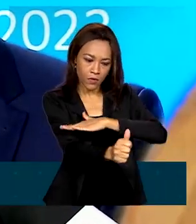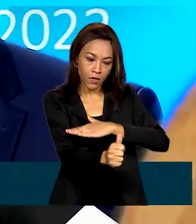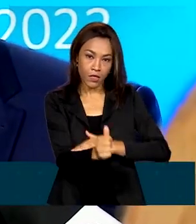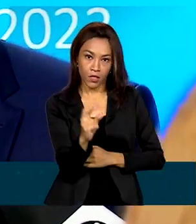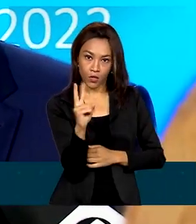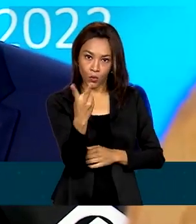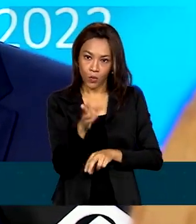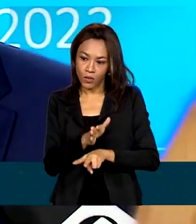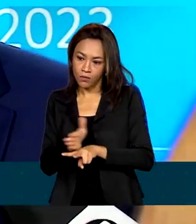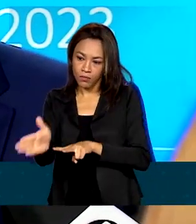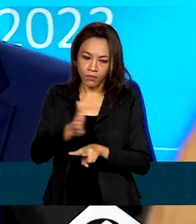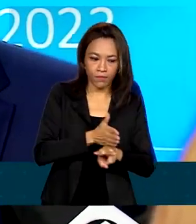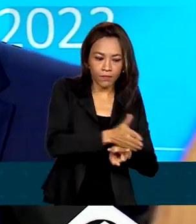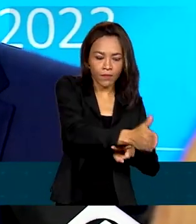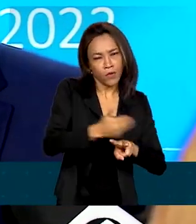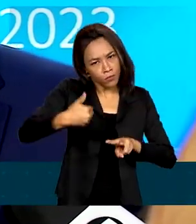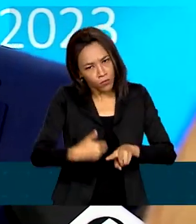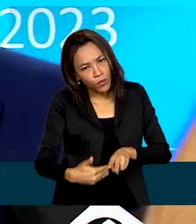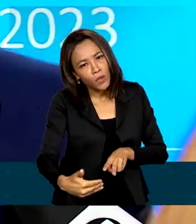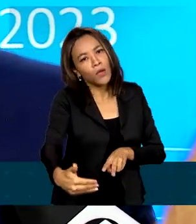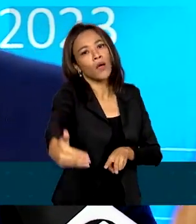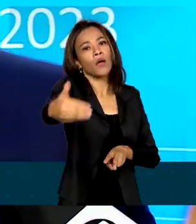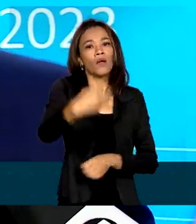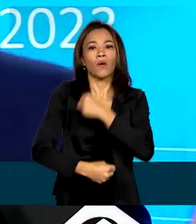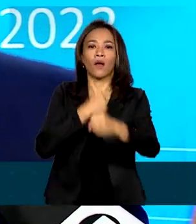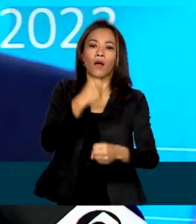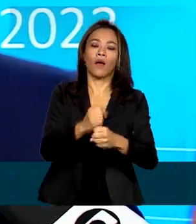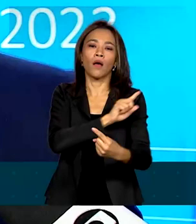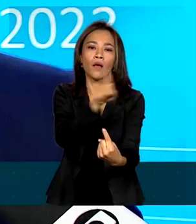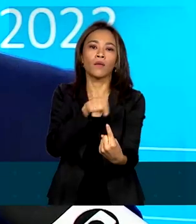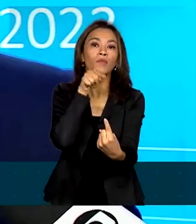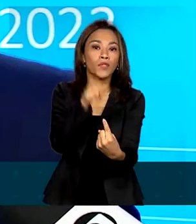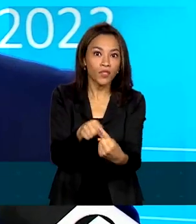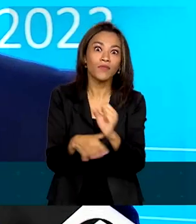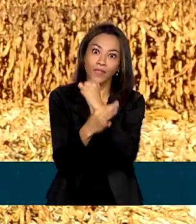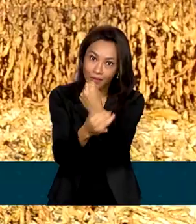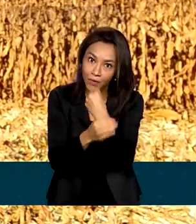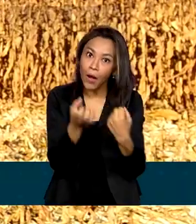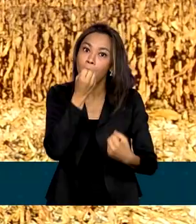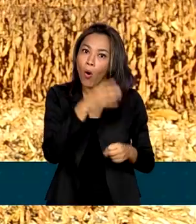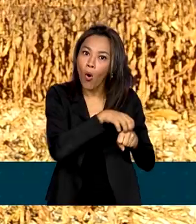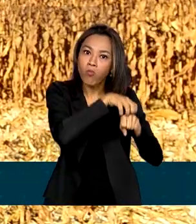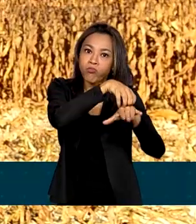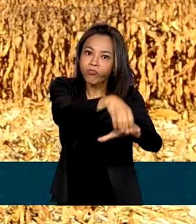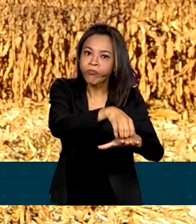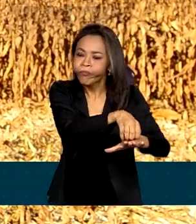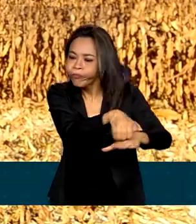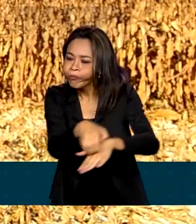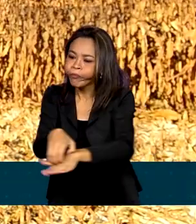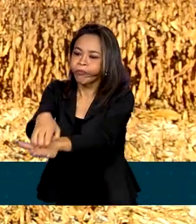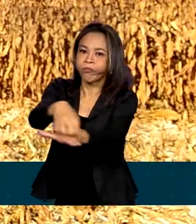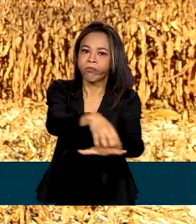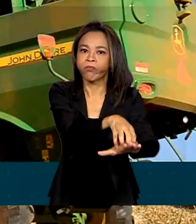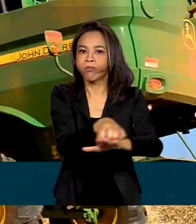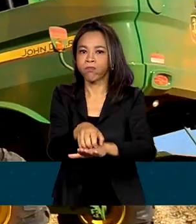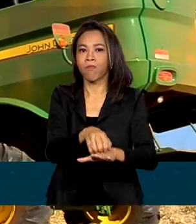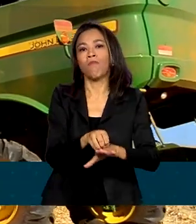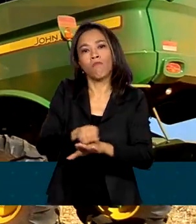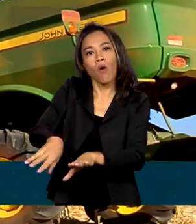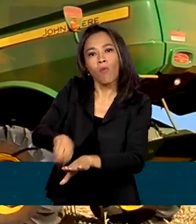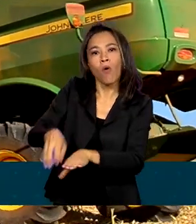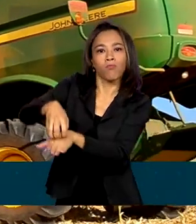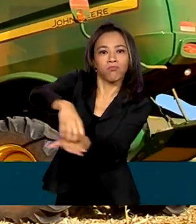segmentos ao longo do ano, a fim de garantir o bom escoamento da safra. Somente em relação aos grãos, a